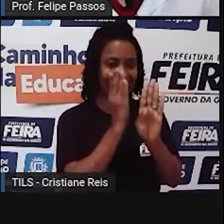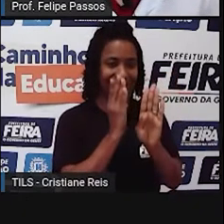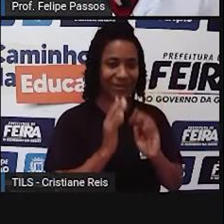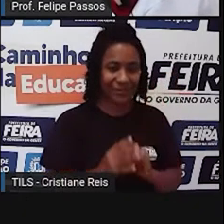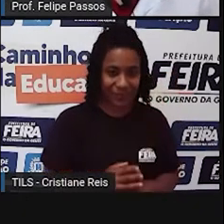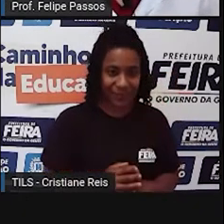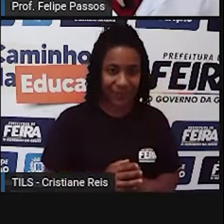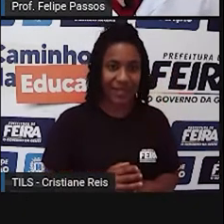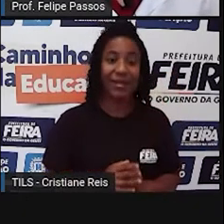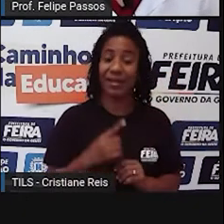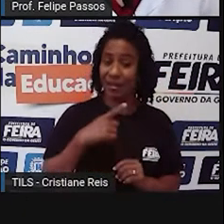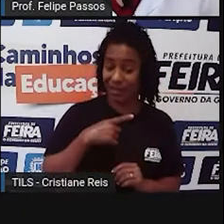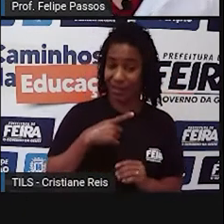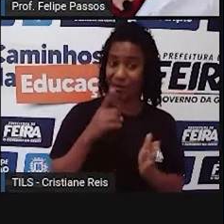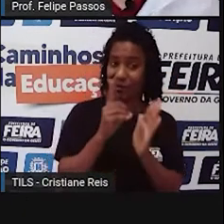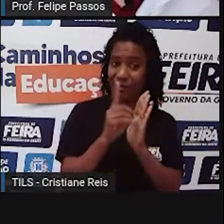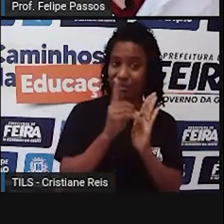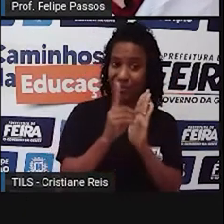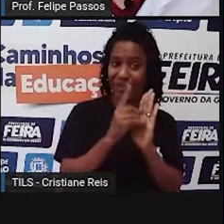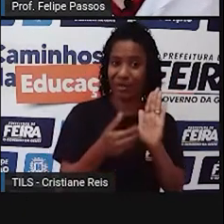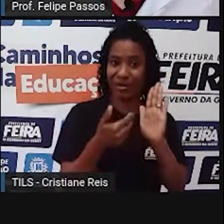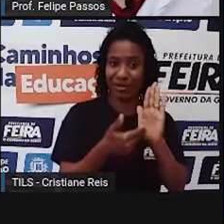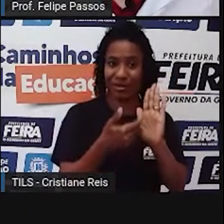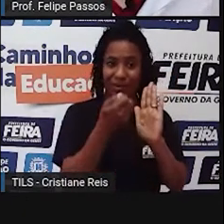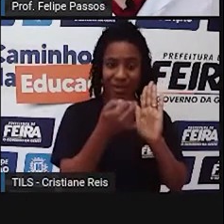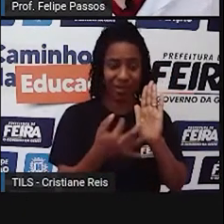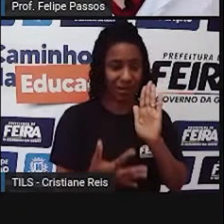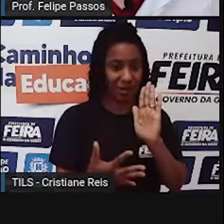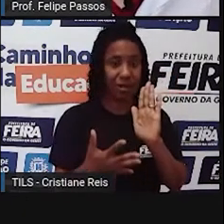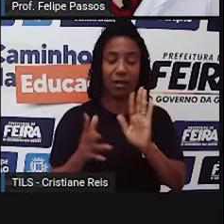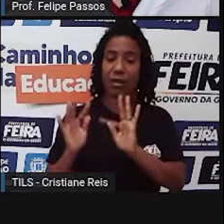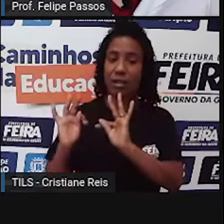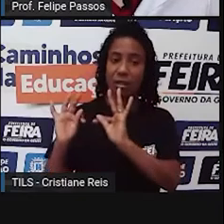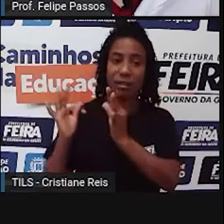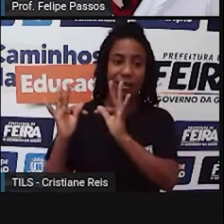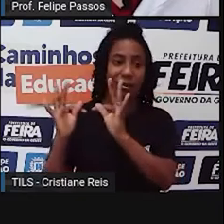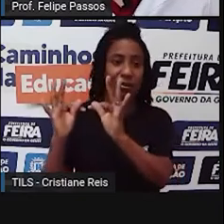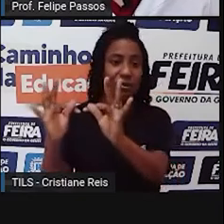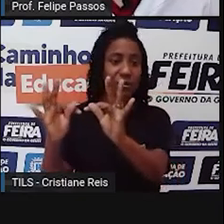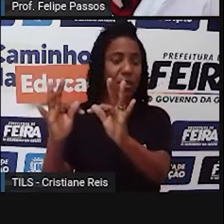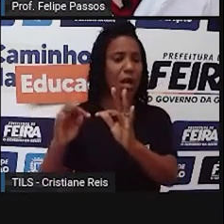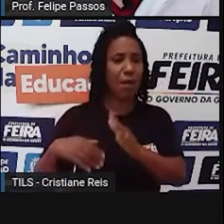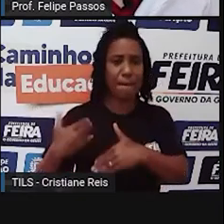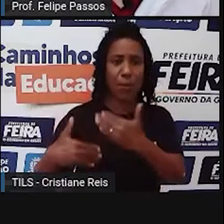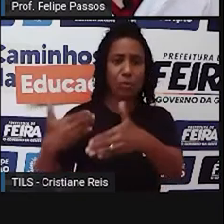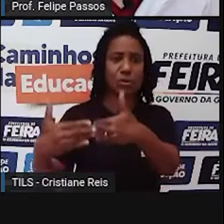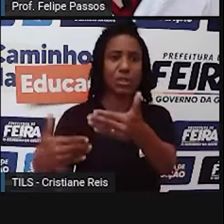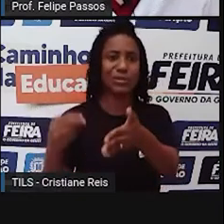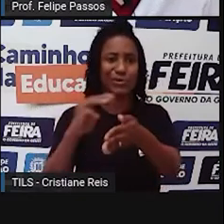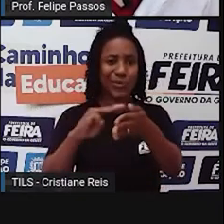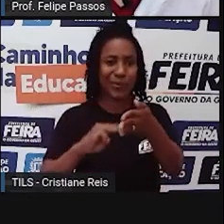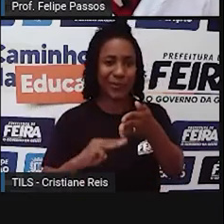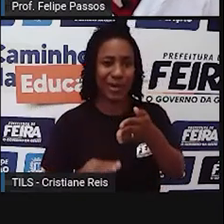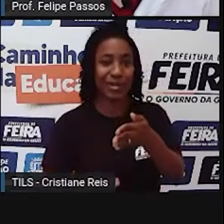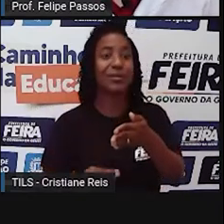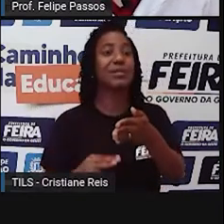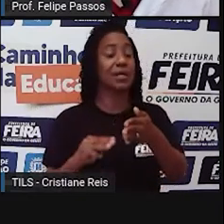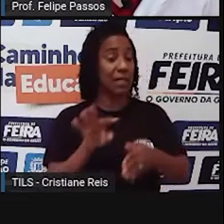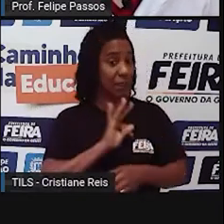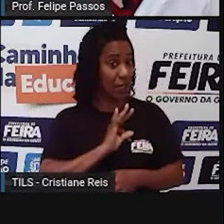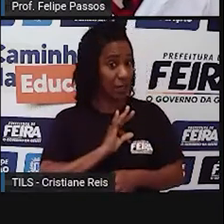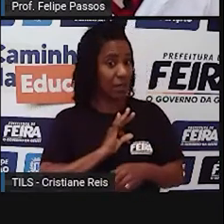dicionário Michaelis, é um conjunto de processos, métodos e técnicas, métodos e